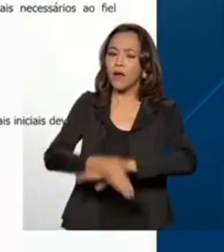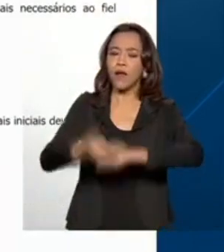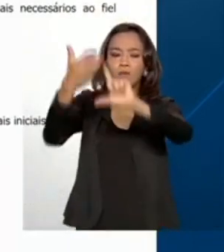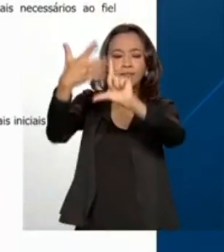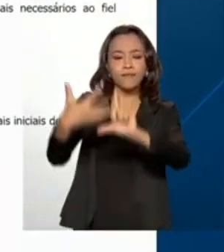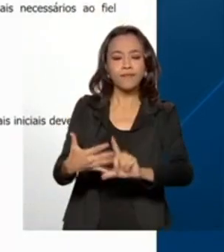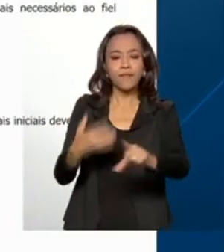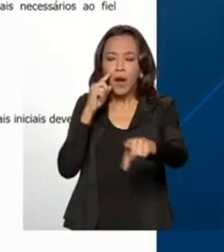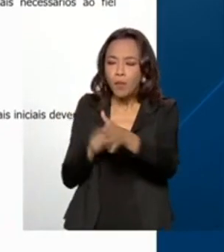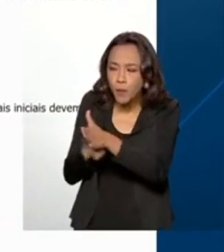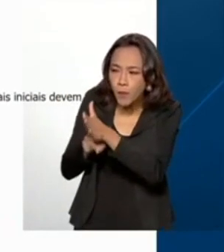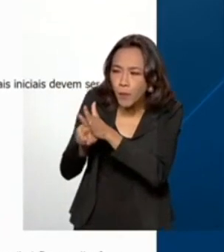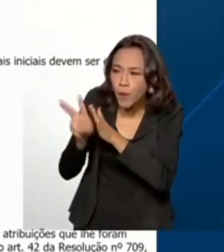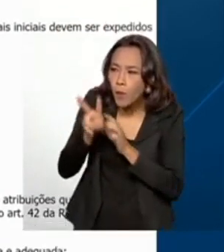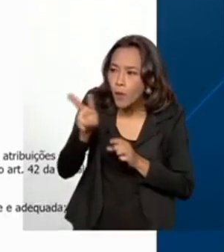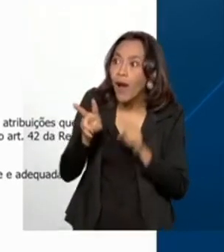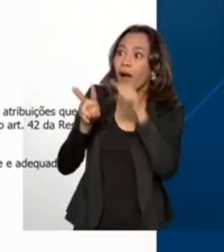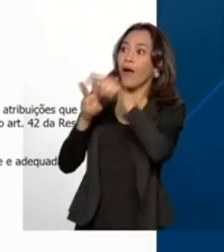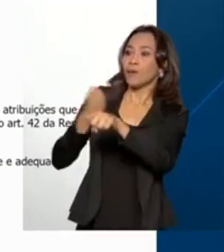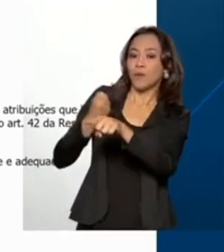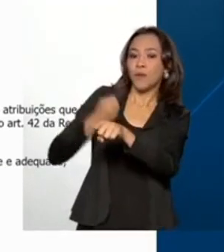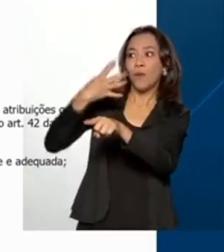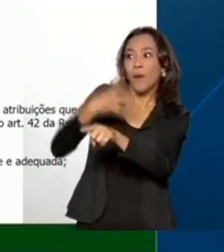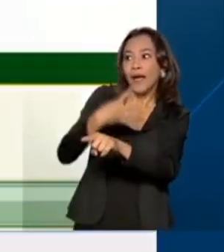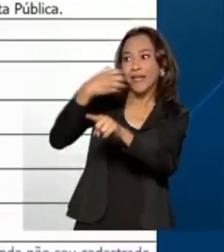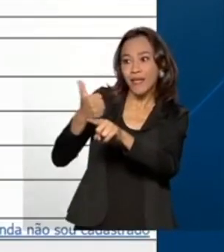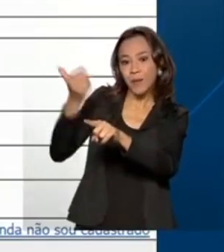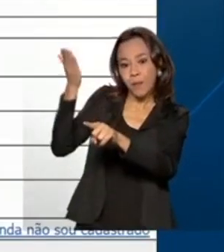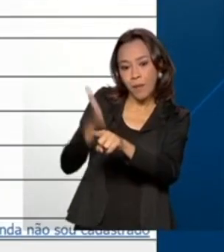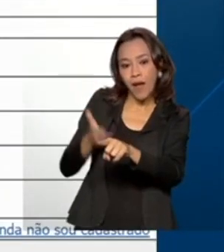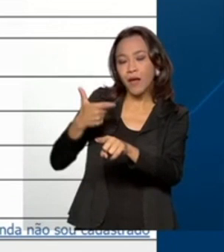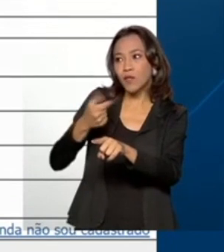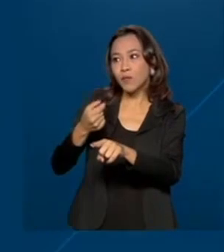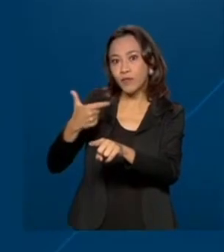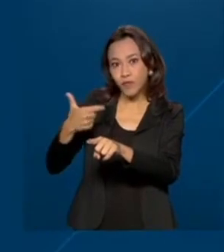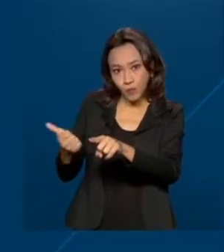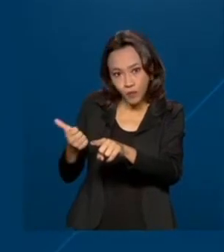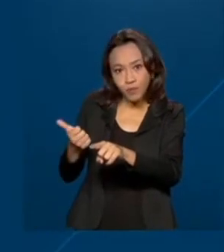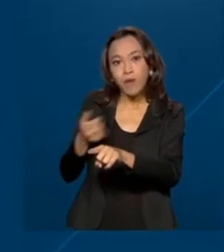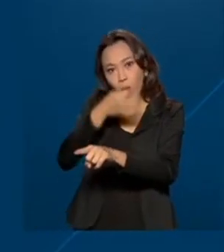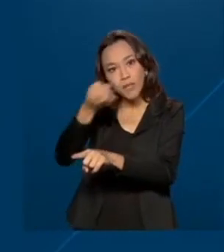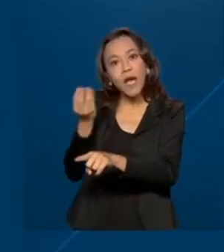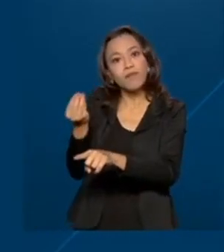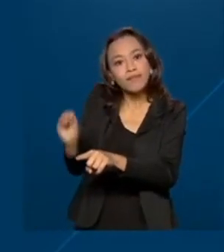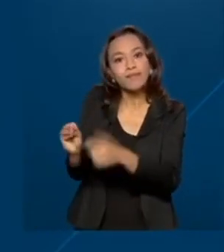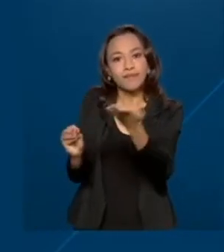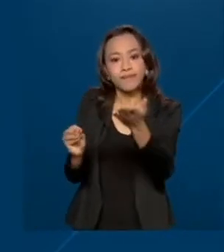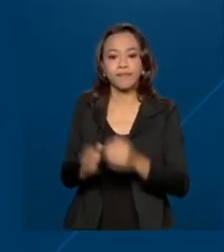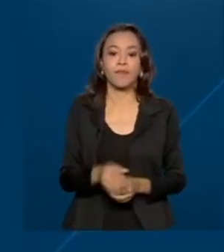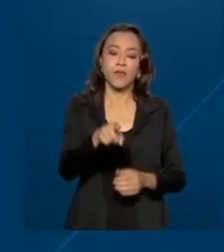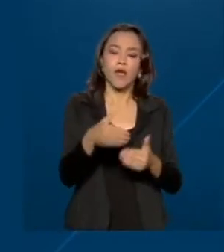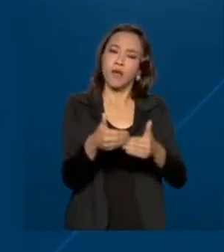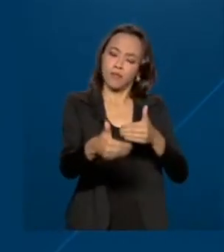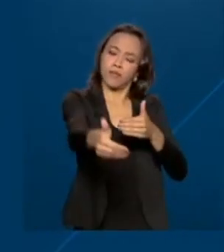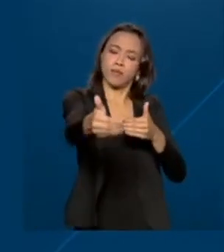buscar a consulta pública número 41 barra 2021. Estima-se que a partir de janeiro ou